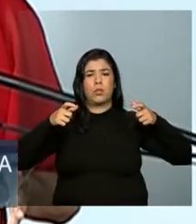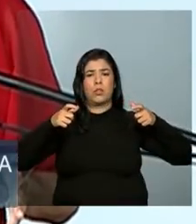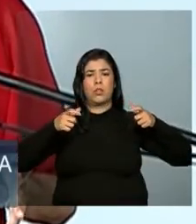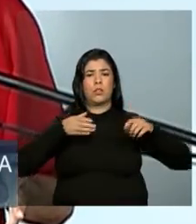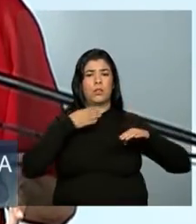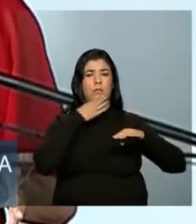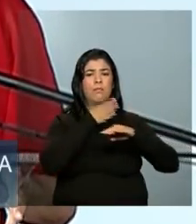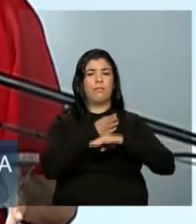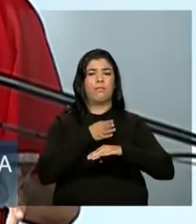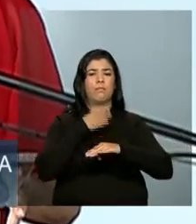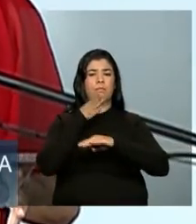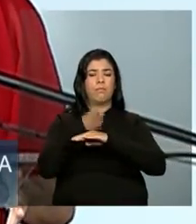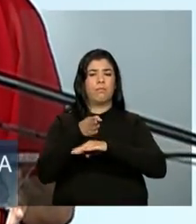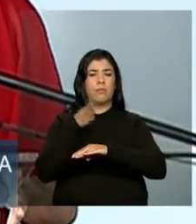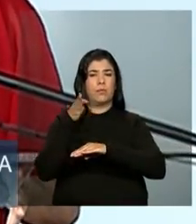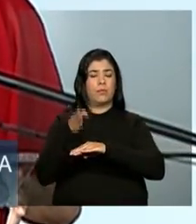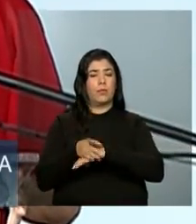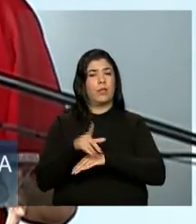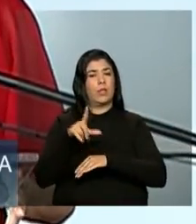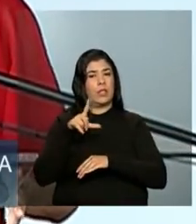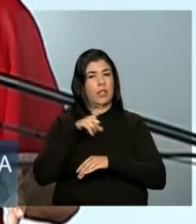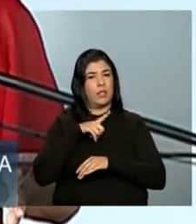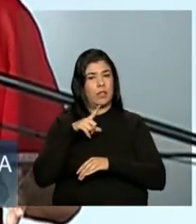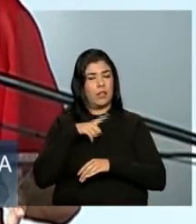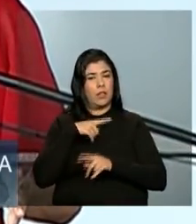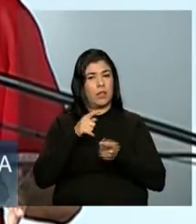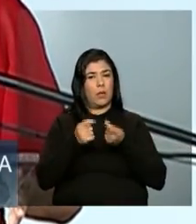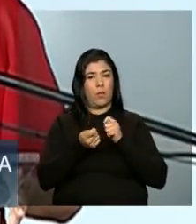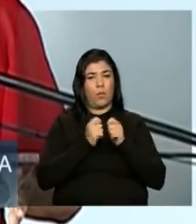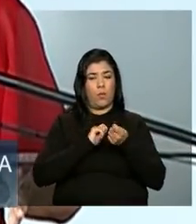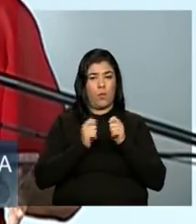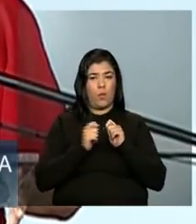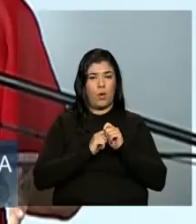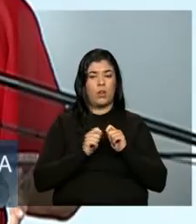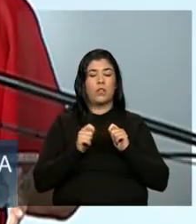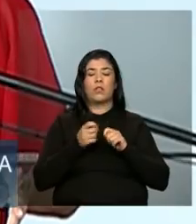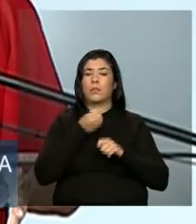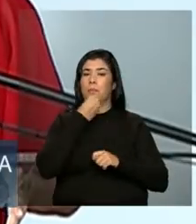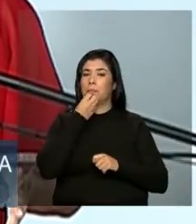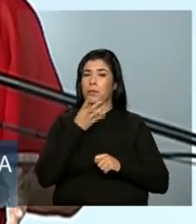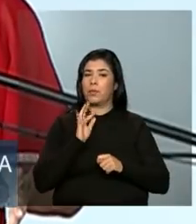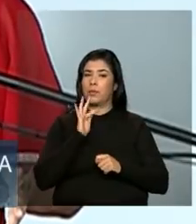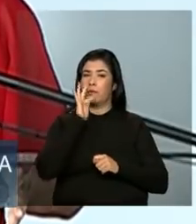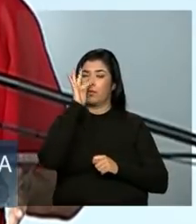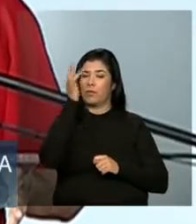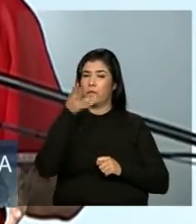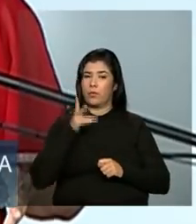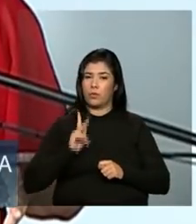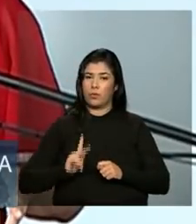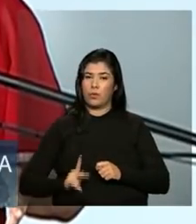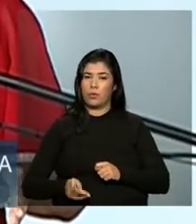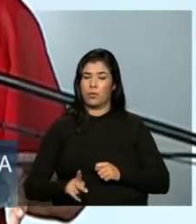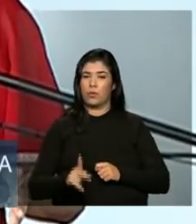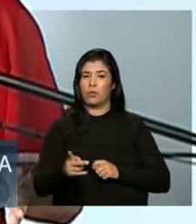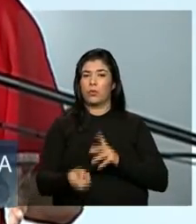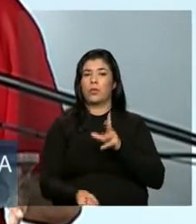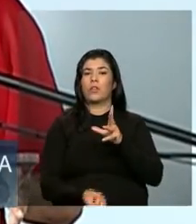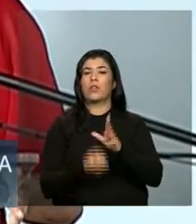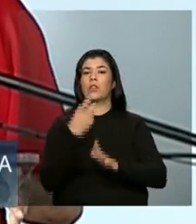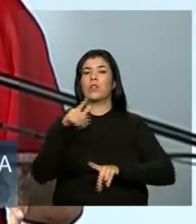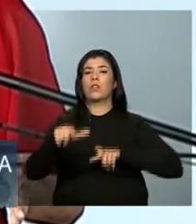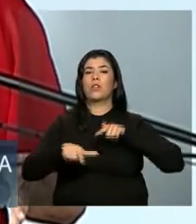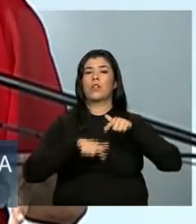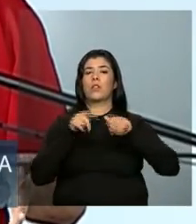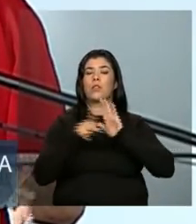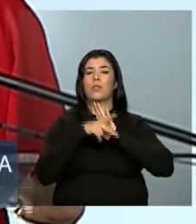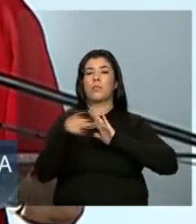investimentos, tenha uma economia próspera, continue gerando emprego e renda para a